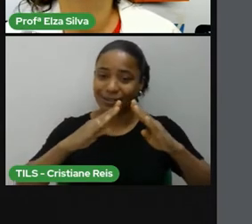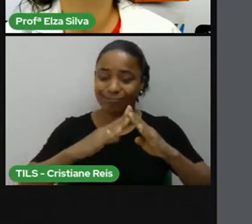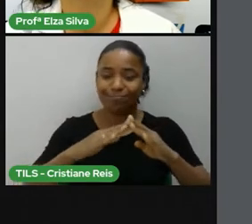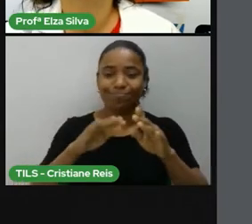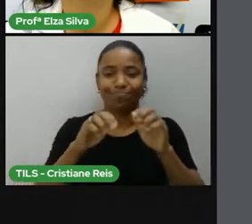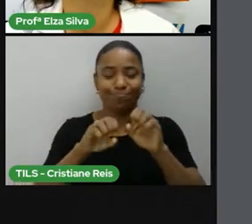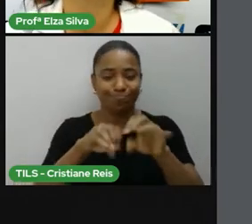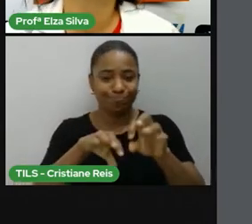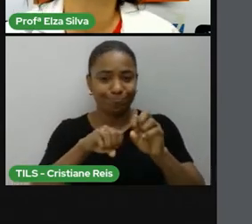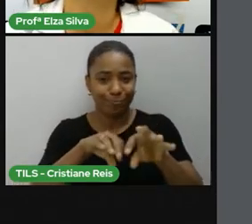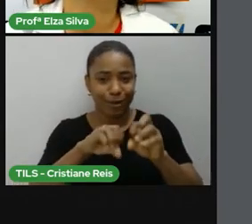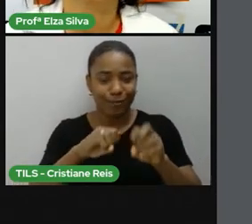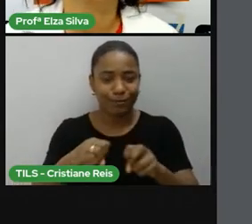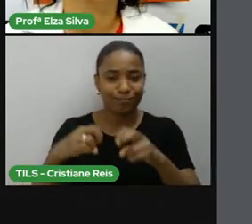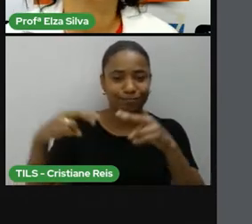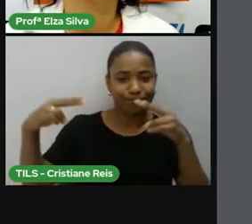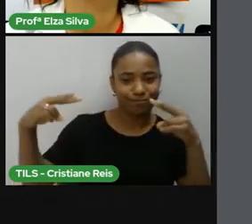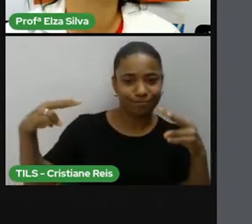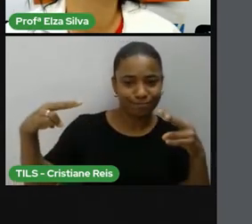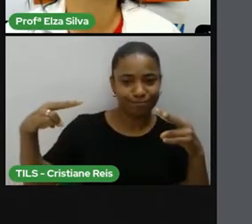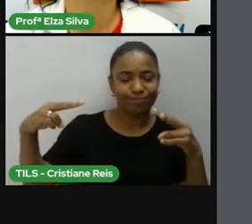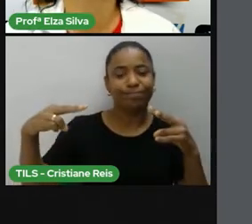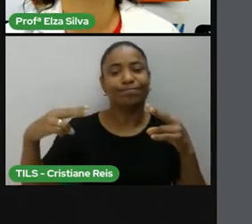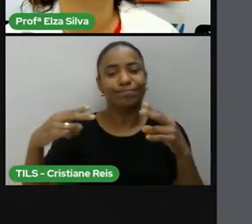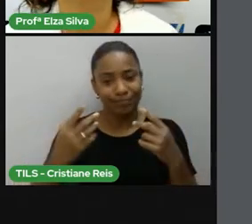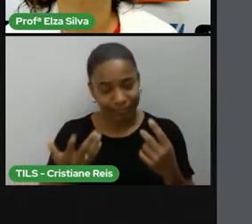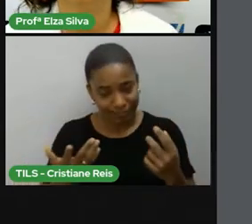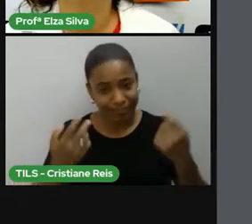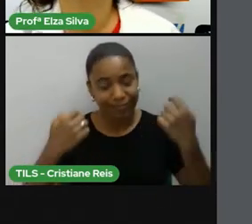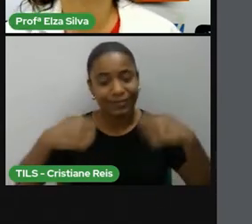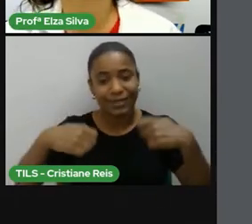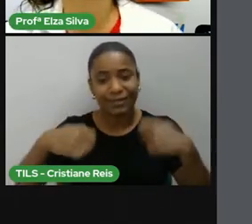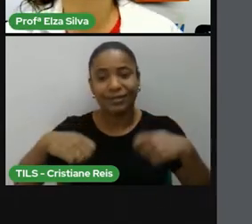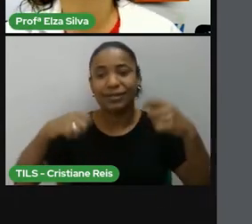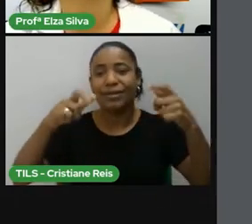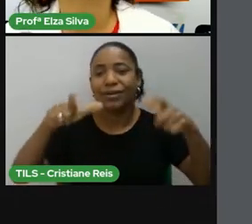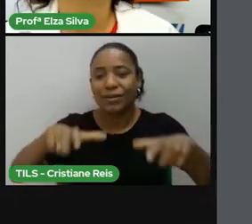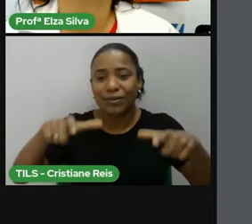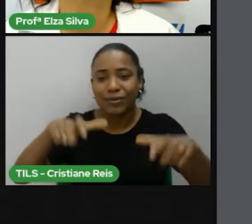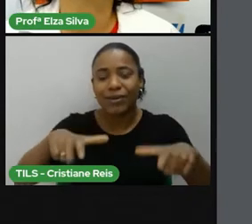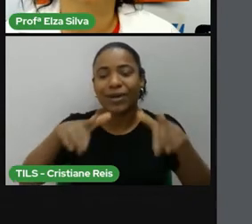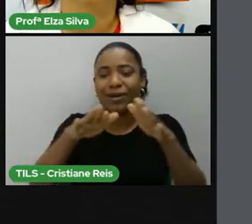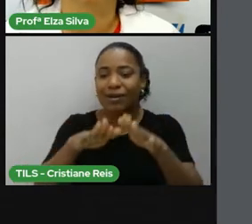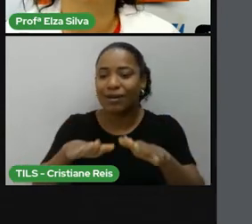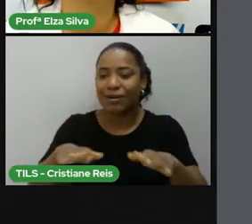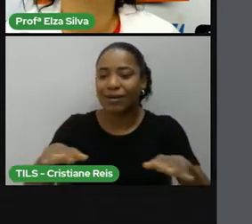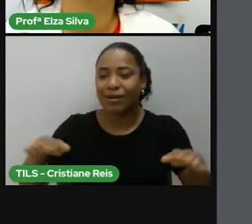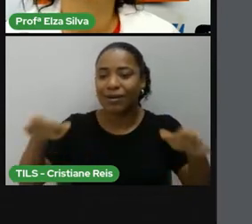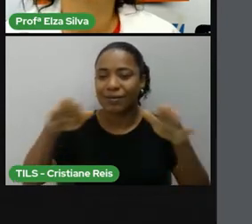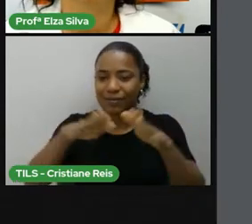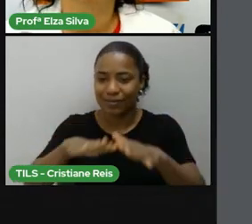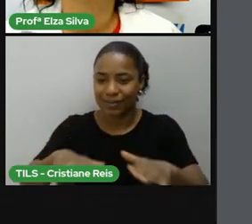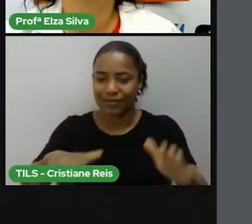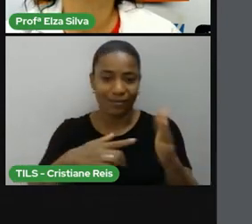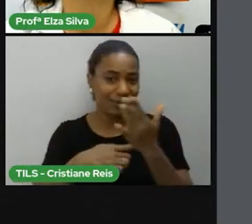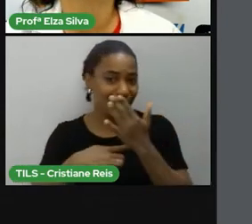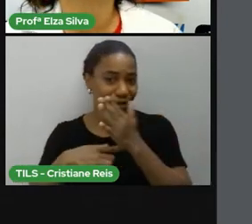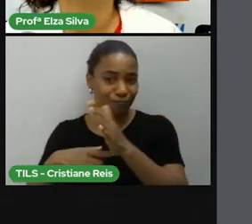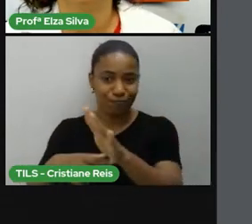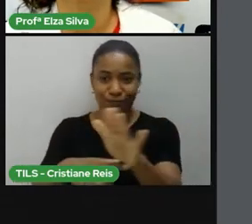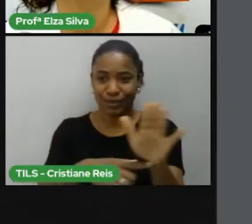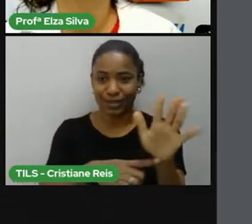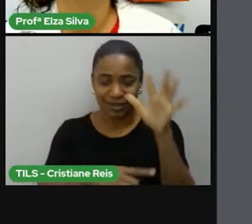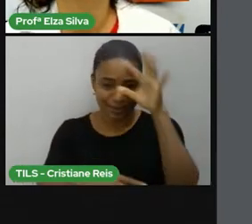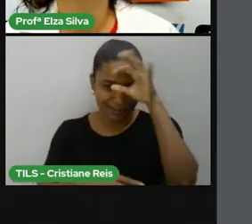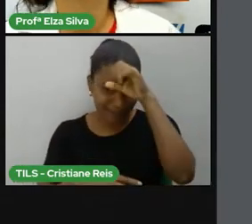o ambiente de aprendizagem deve ser saudável para que ele se torne produtivo. Então, em primeiro